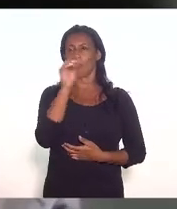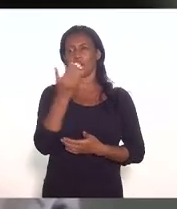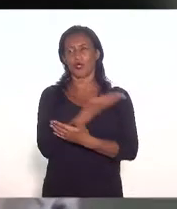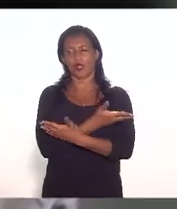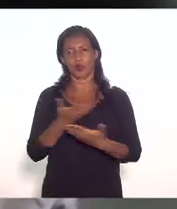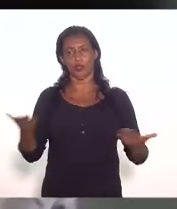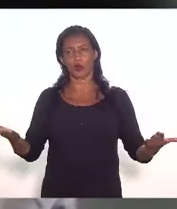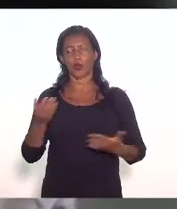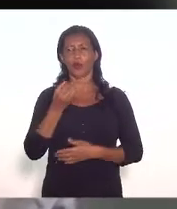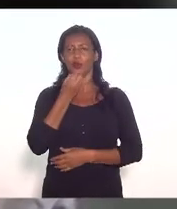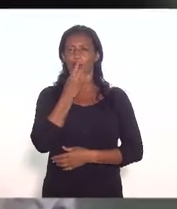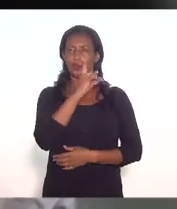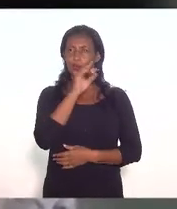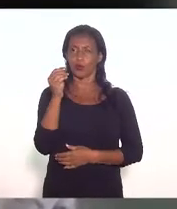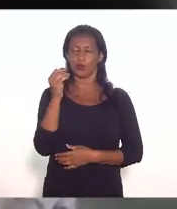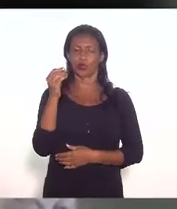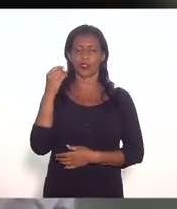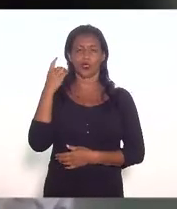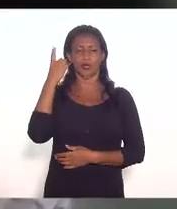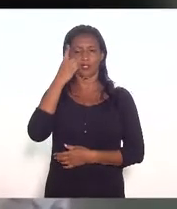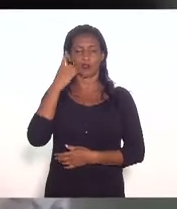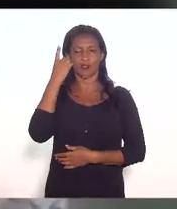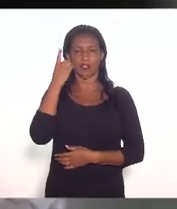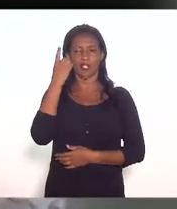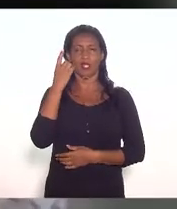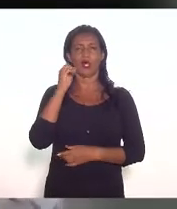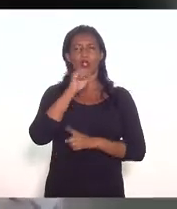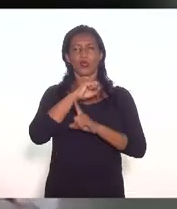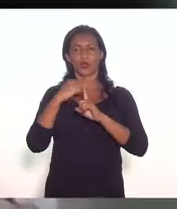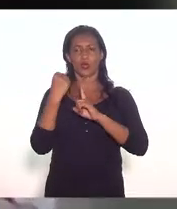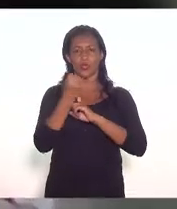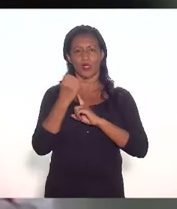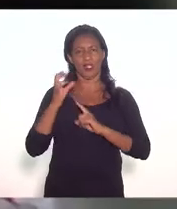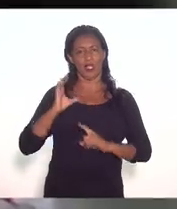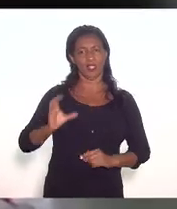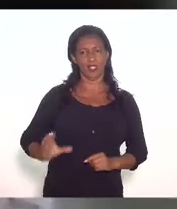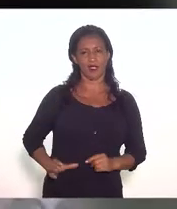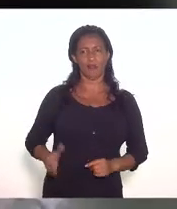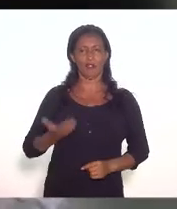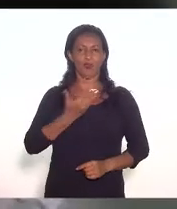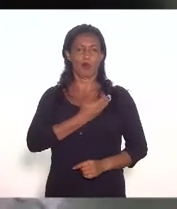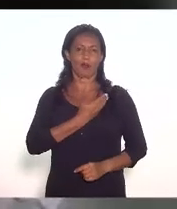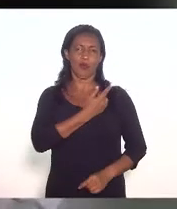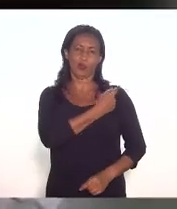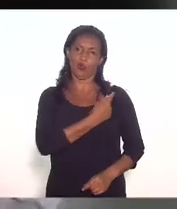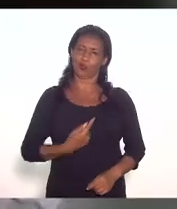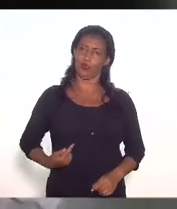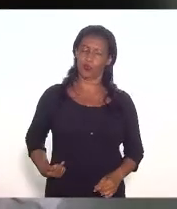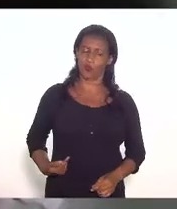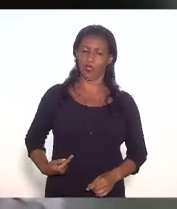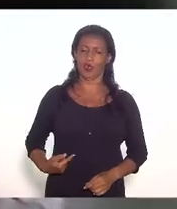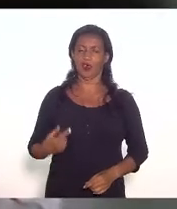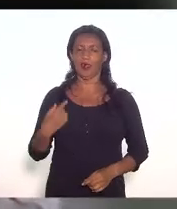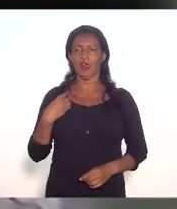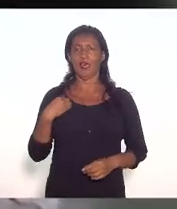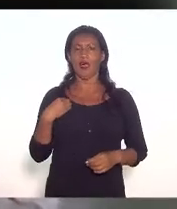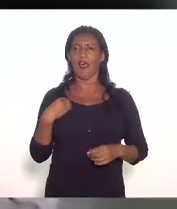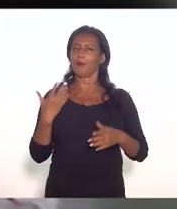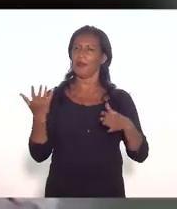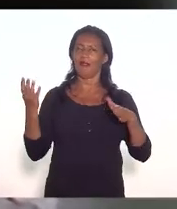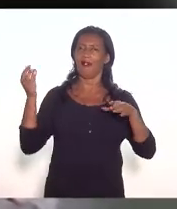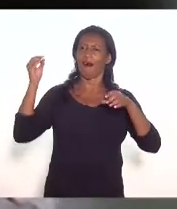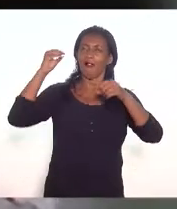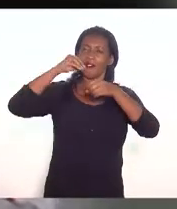deputado bom dia representante da sociedade civil e colegas de governo a minha intervenção será breve